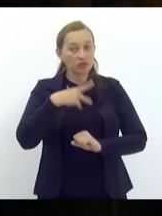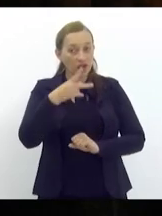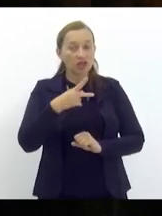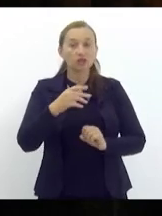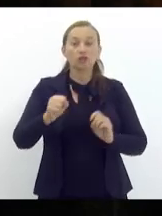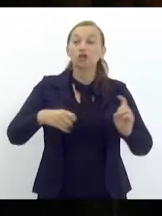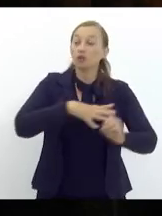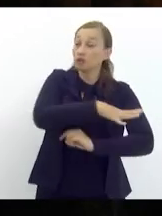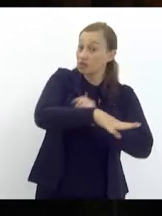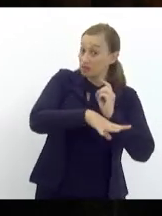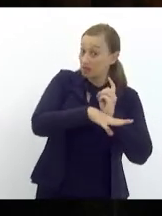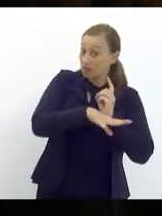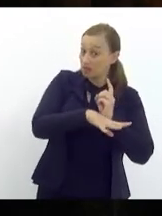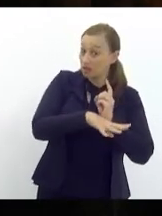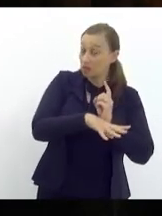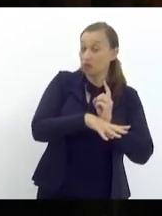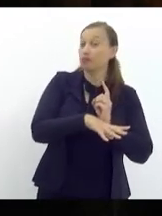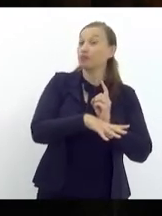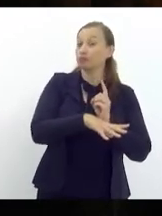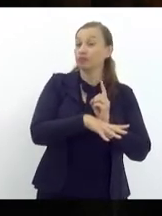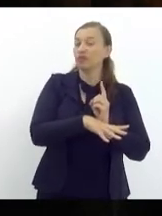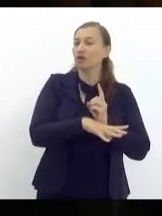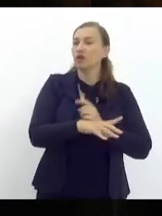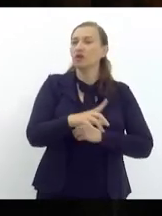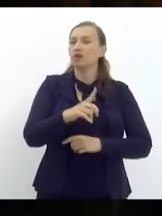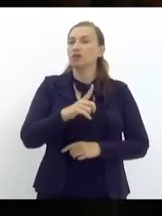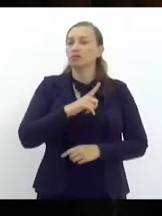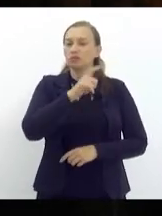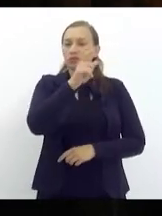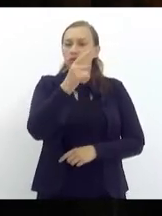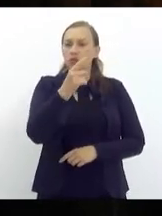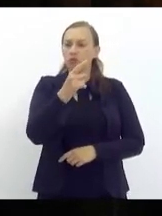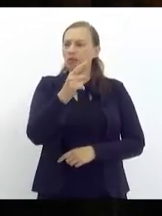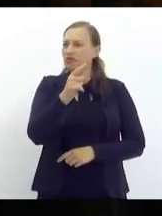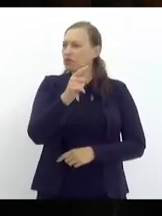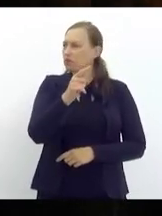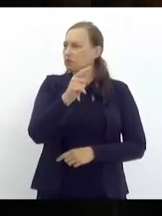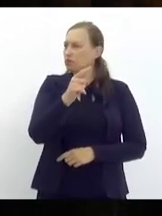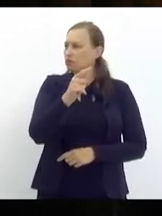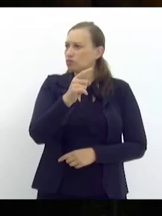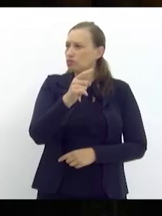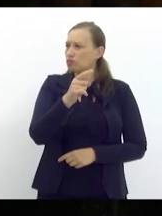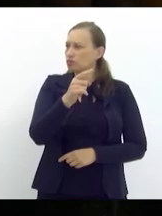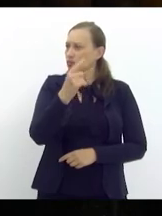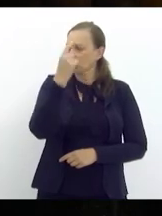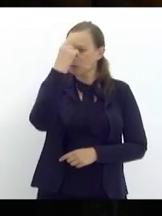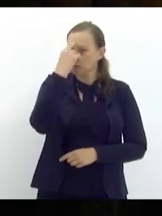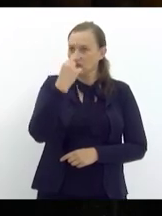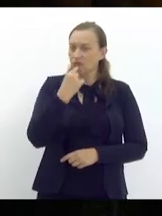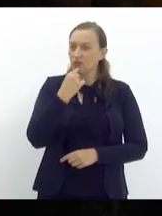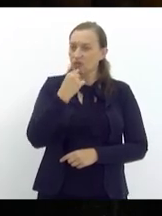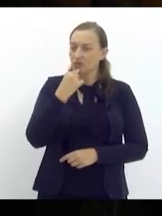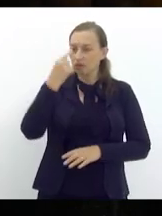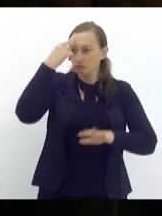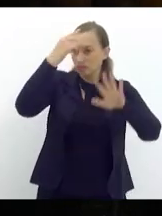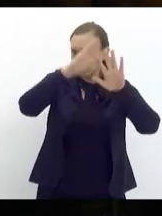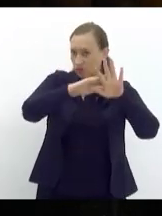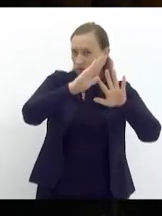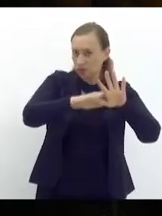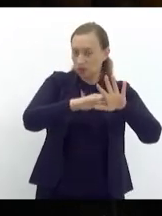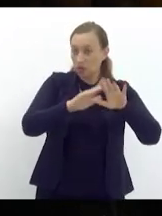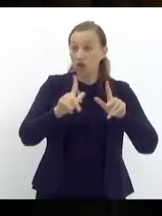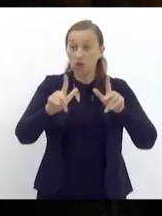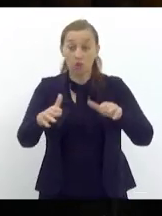como muitos fazem tem o perfil ideológico que eu gostaria que tivesse